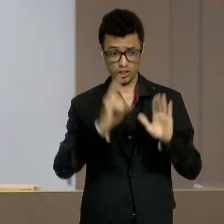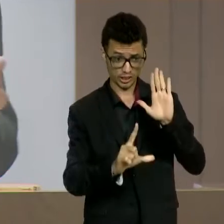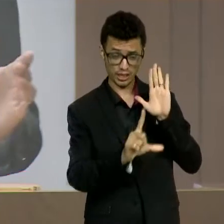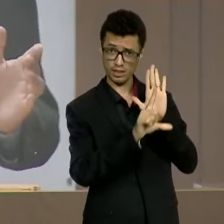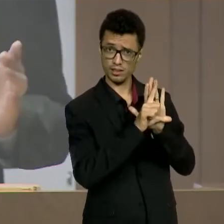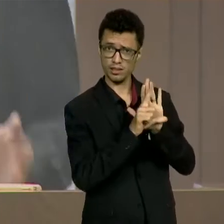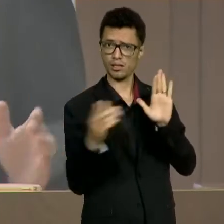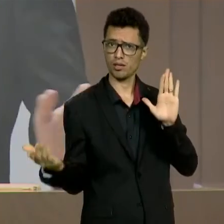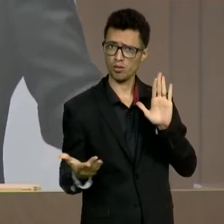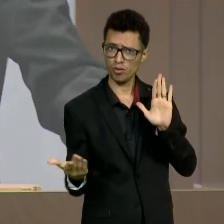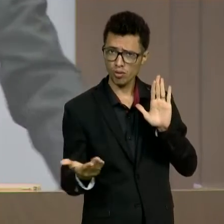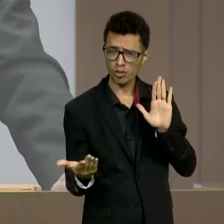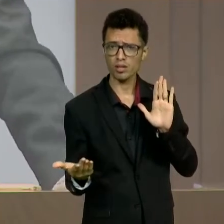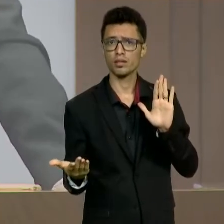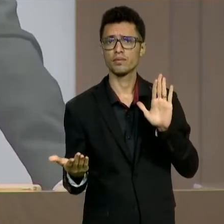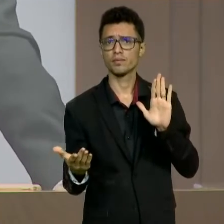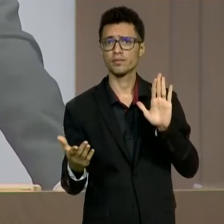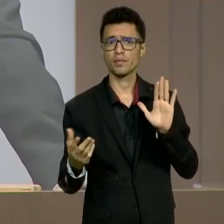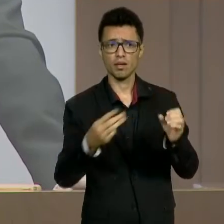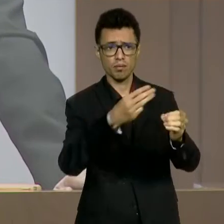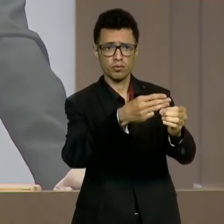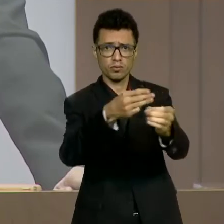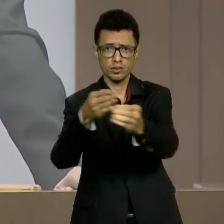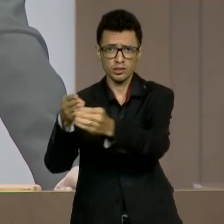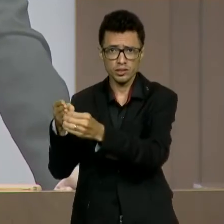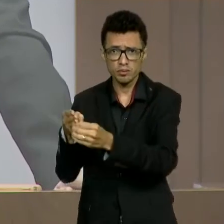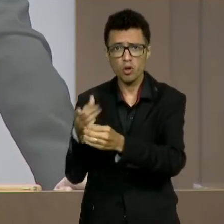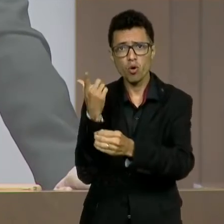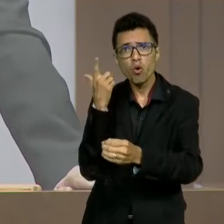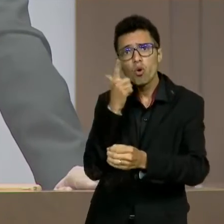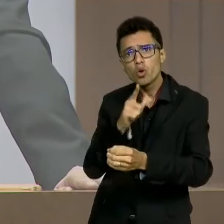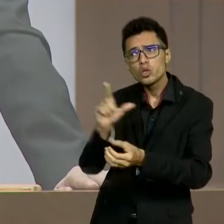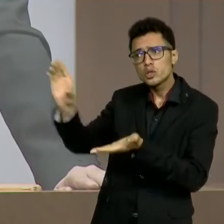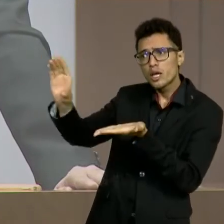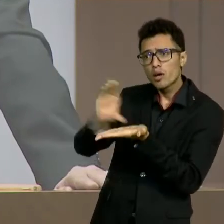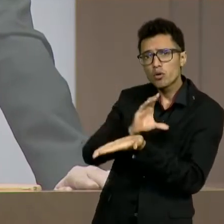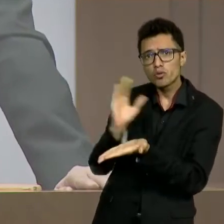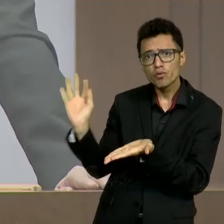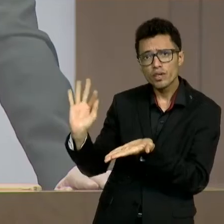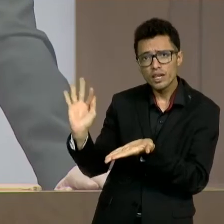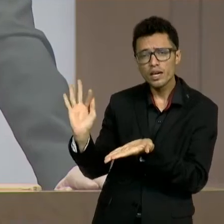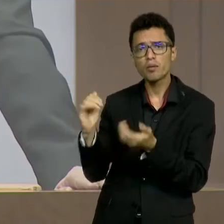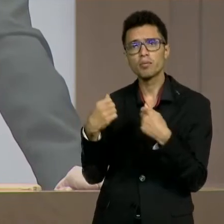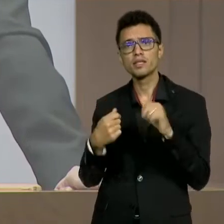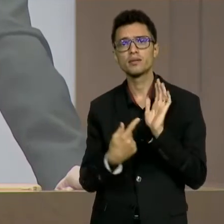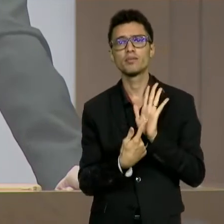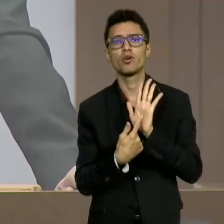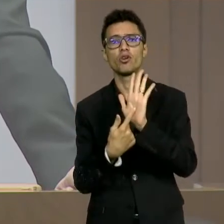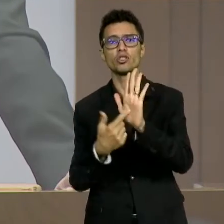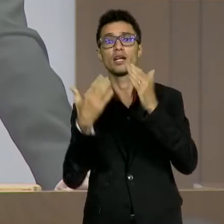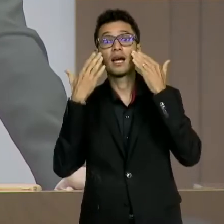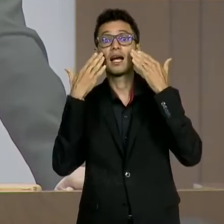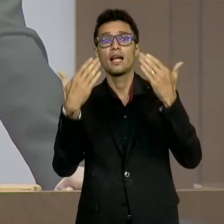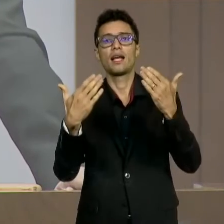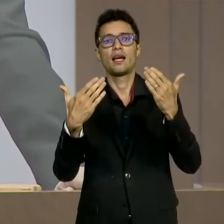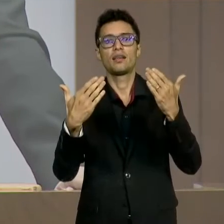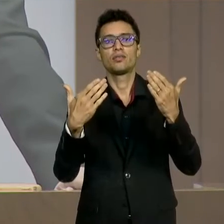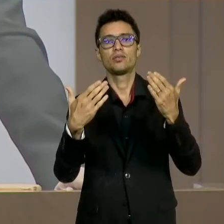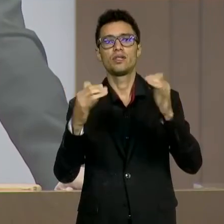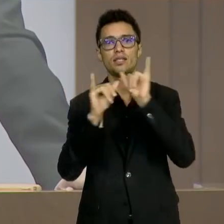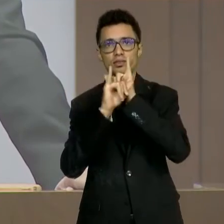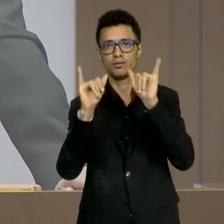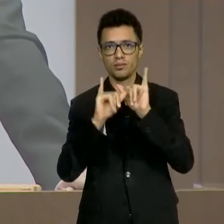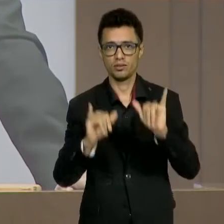para os municípios terem acesso a recursos federais, só com a transparência desses dados. Eu peço um minuto para concluir, senhor presidente,